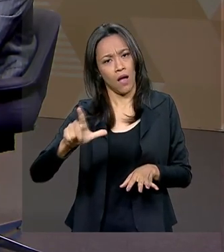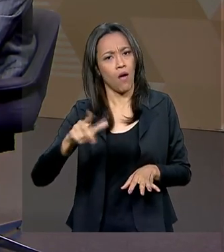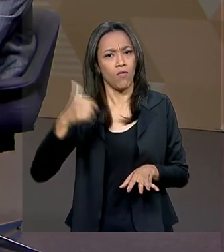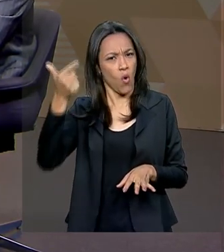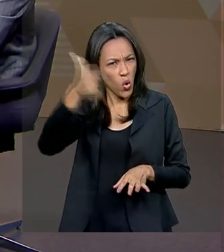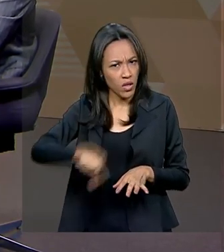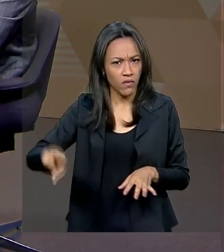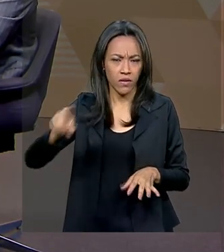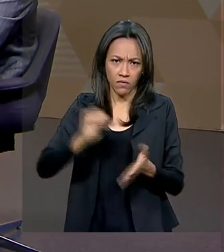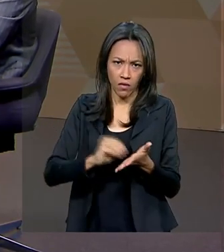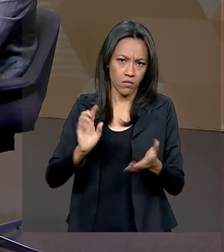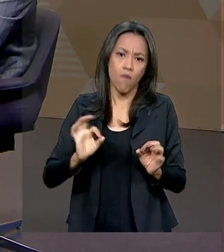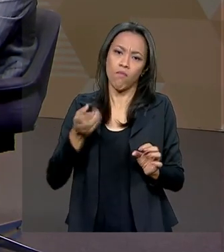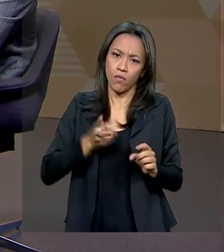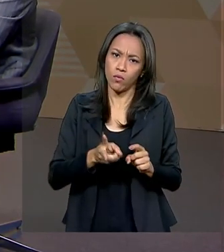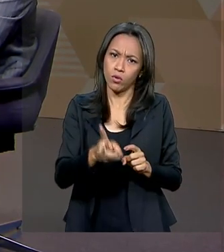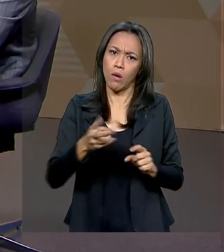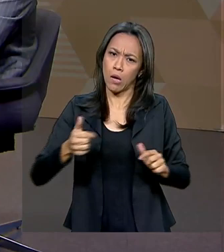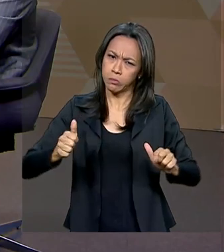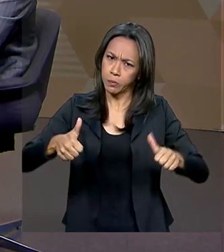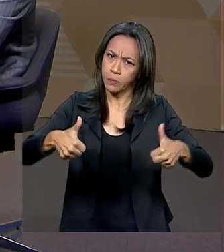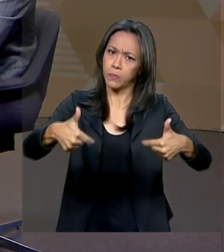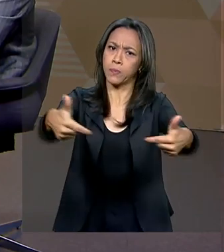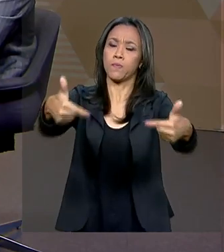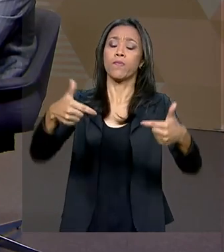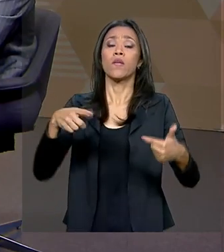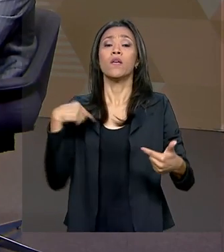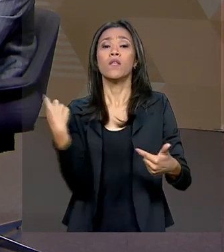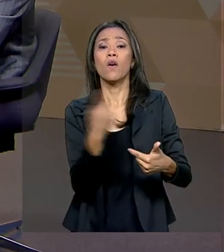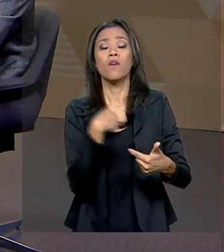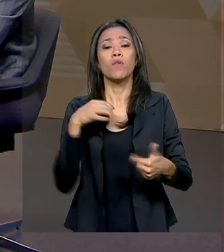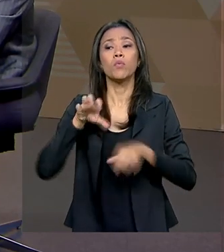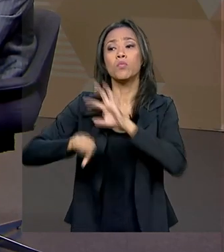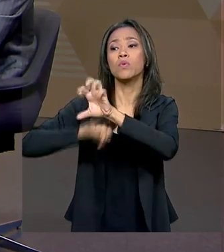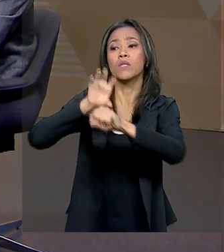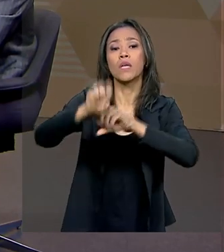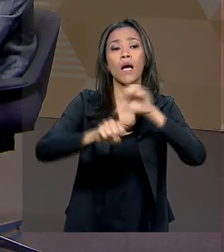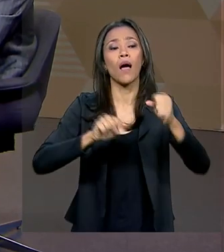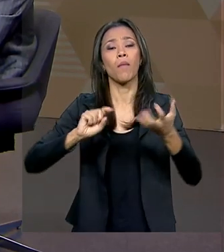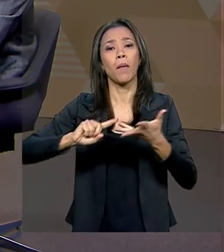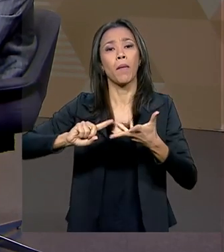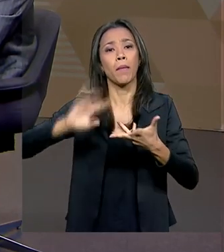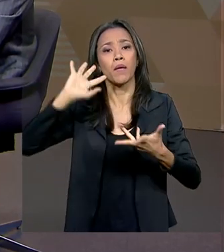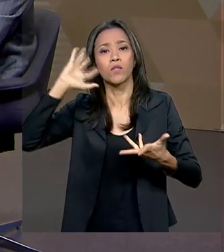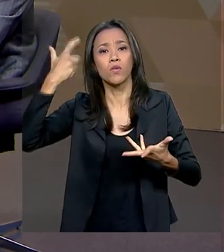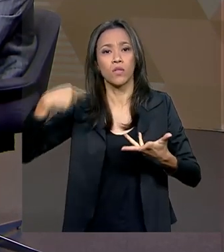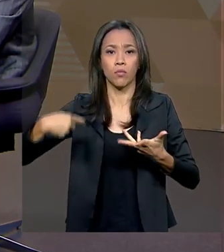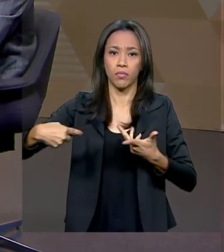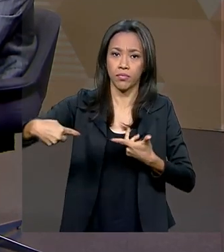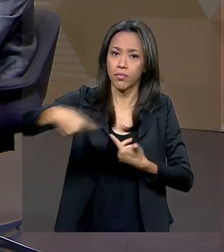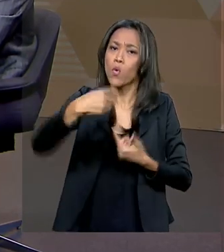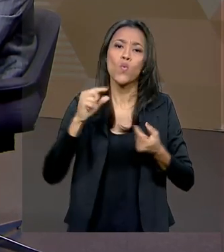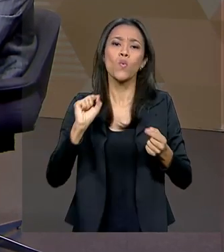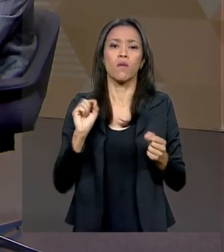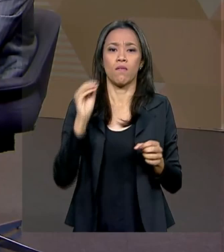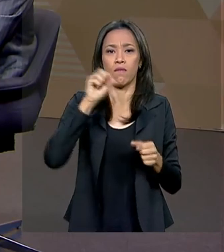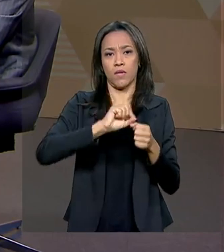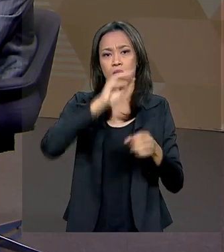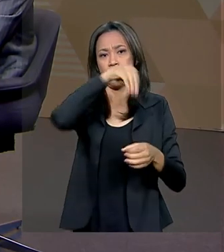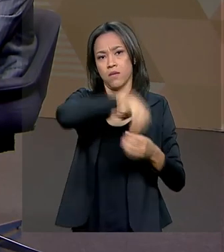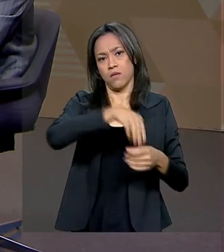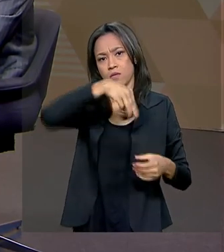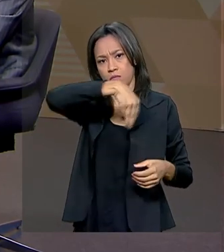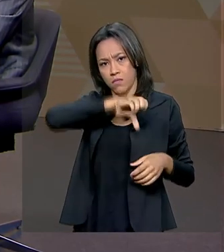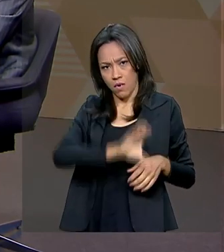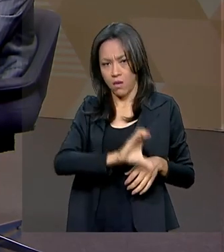foi buscar soluções sustentáveis para viabilizar o que a gente precisa fazer na educação. Sim,